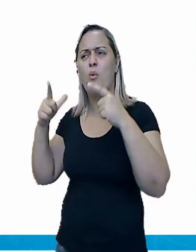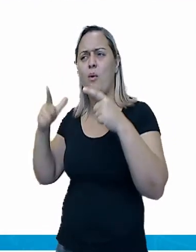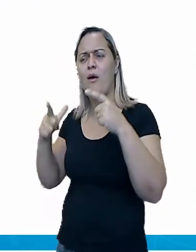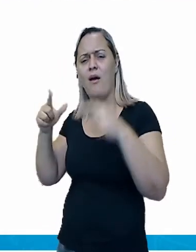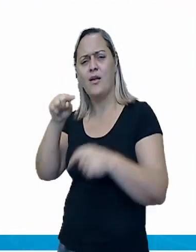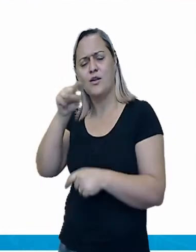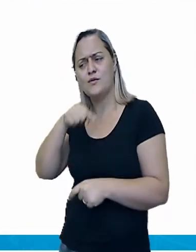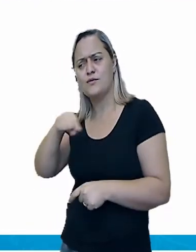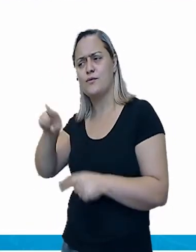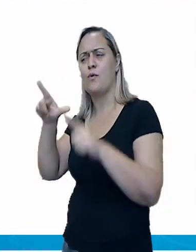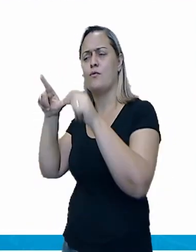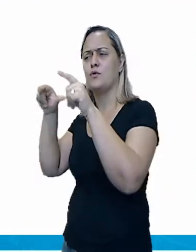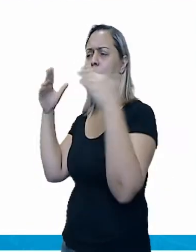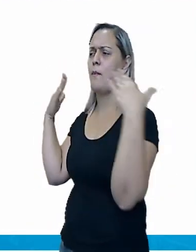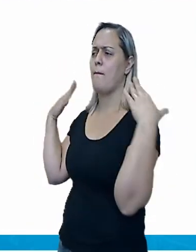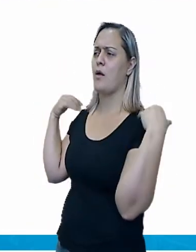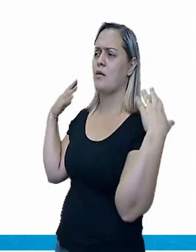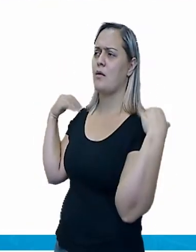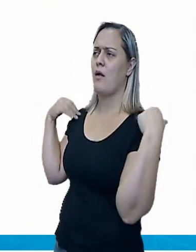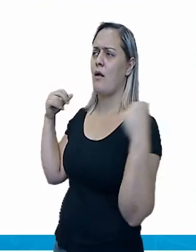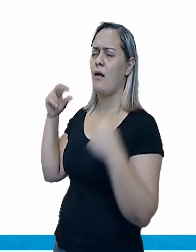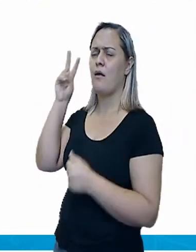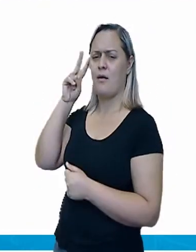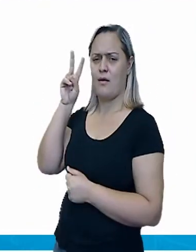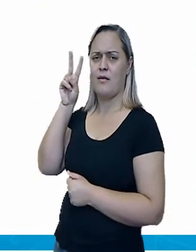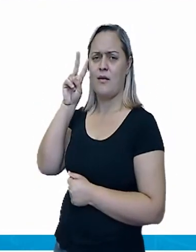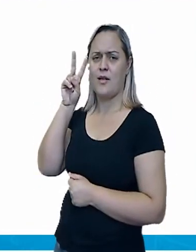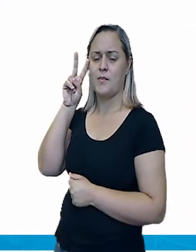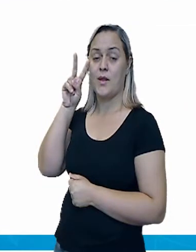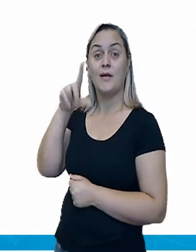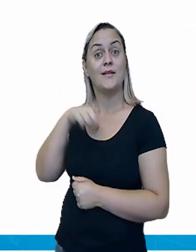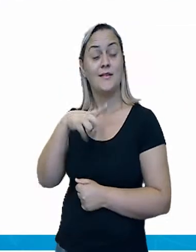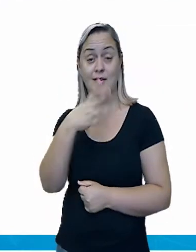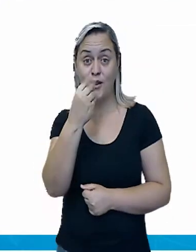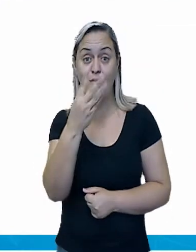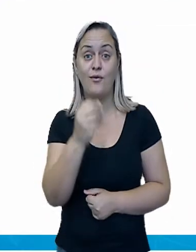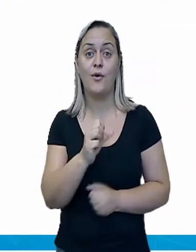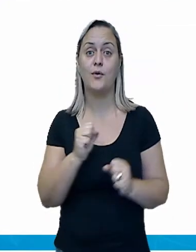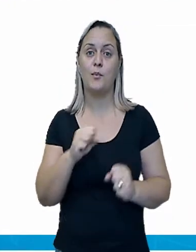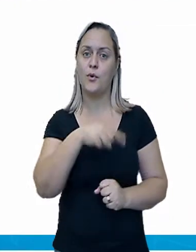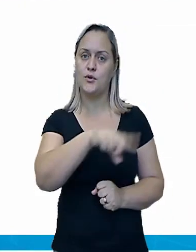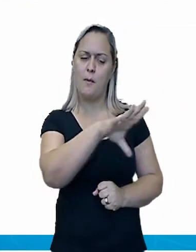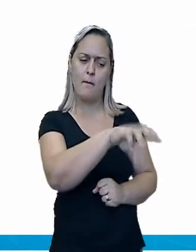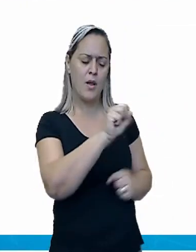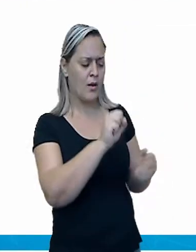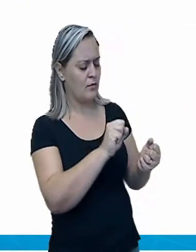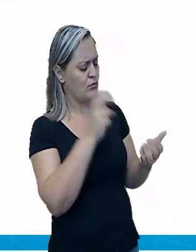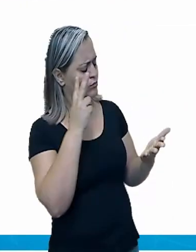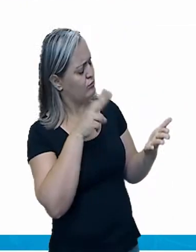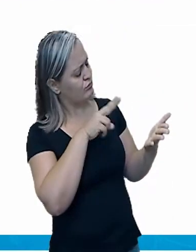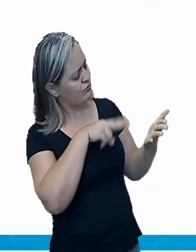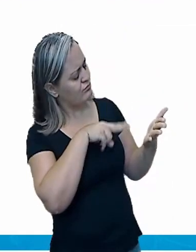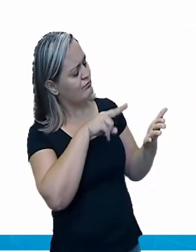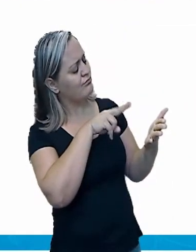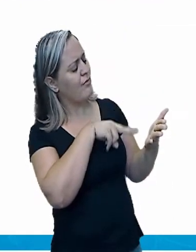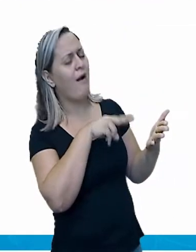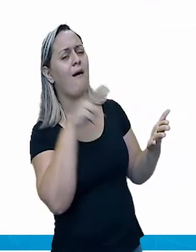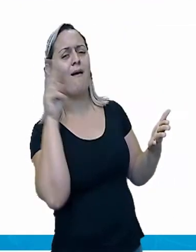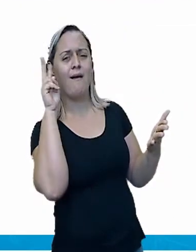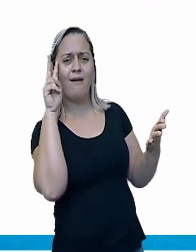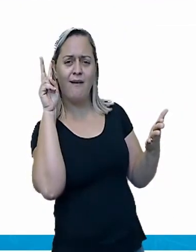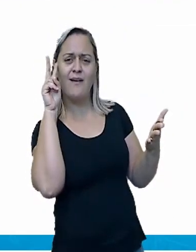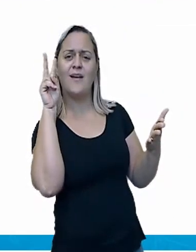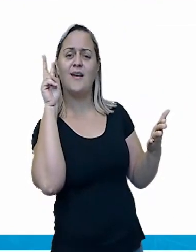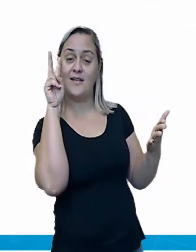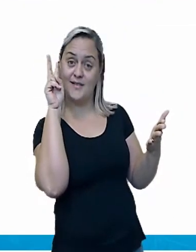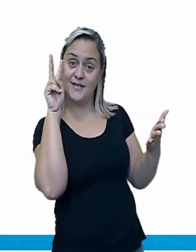tenho uma foto disso. Então, a fotografia é também um registro de memórias que estão na nossa